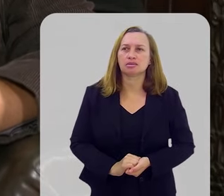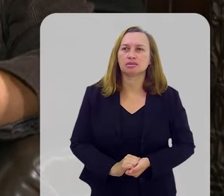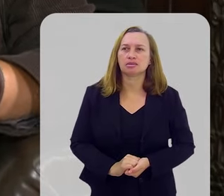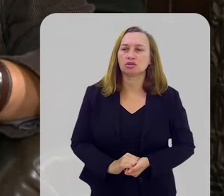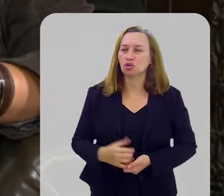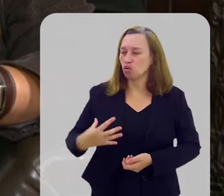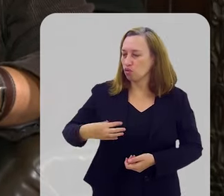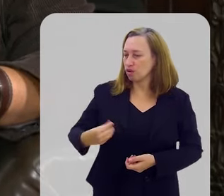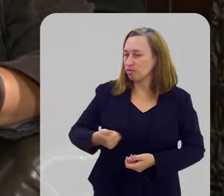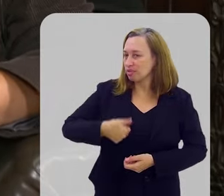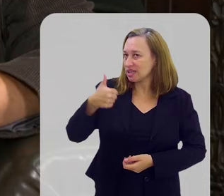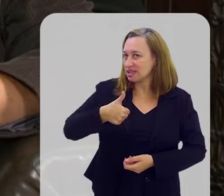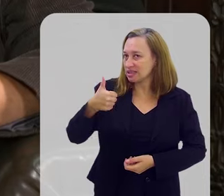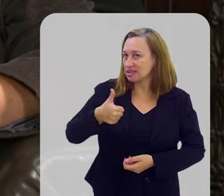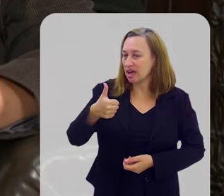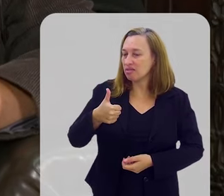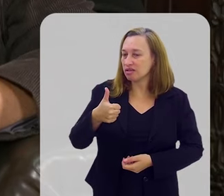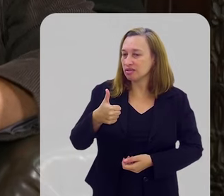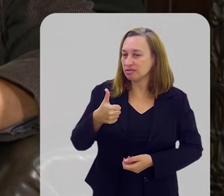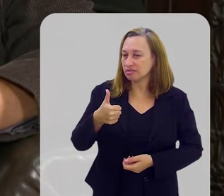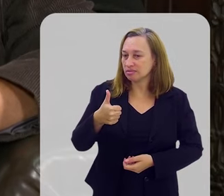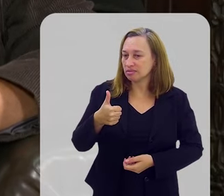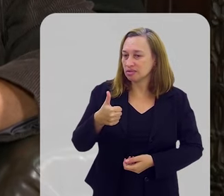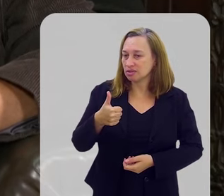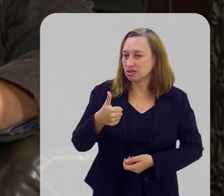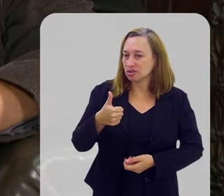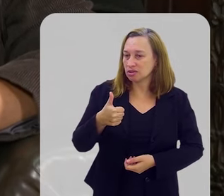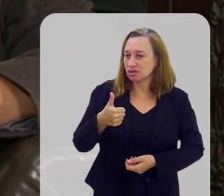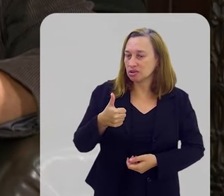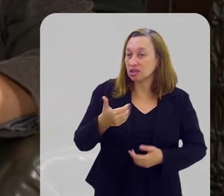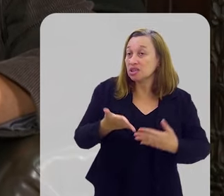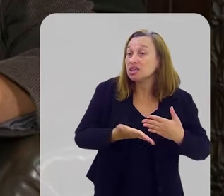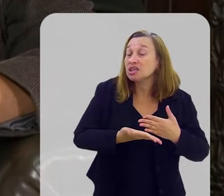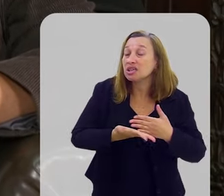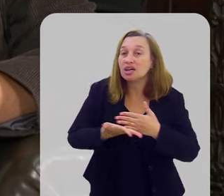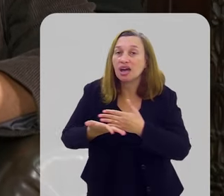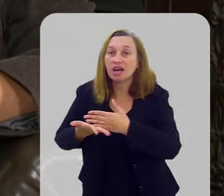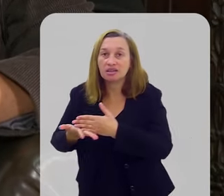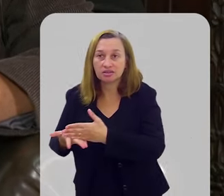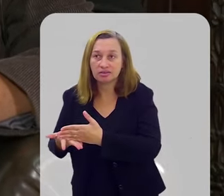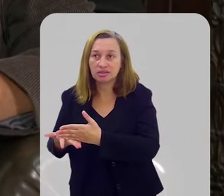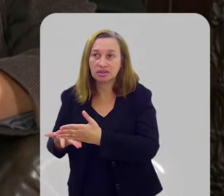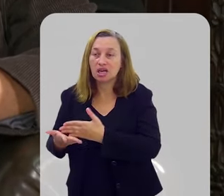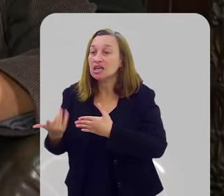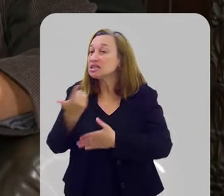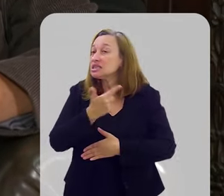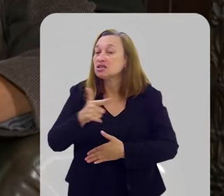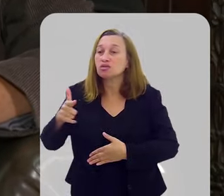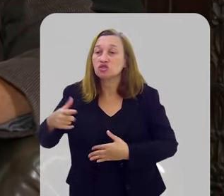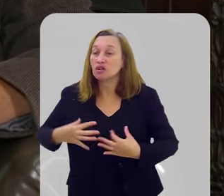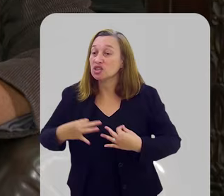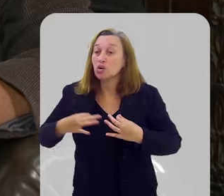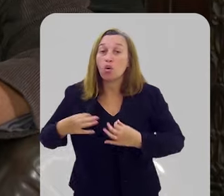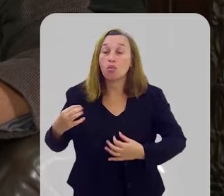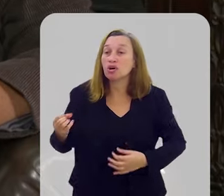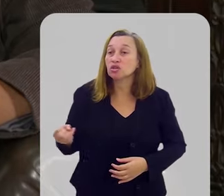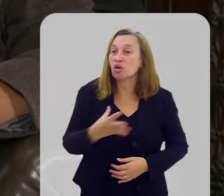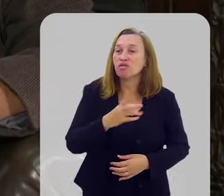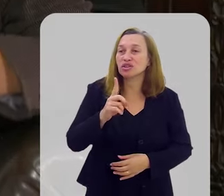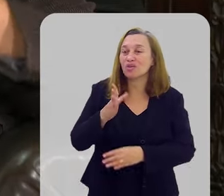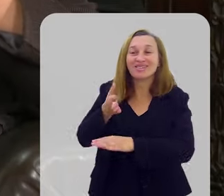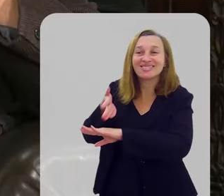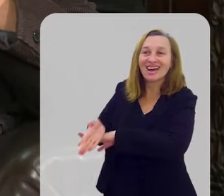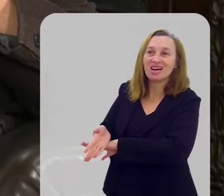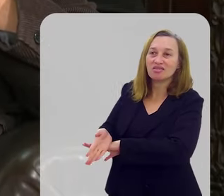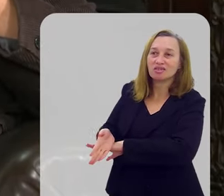O filho precisava de luz sobre os pés. Mas, se ele não houvesse uma veste nova, ele não entrava no